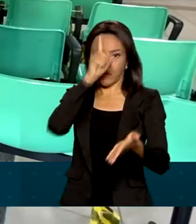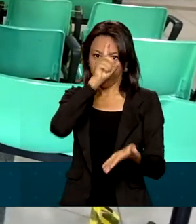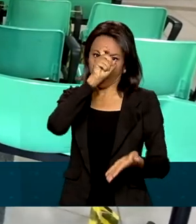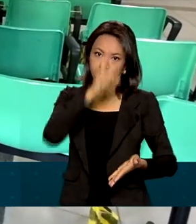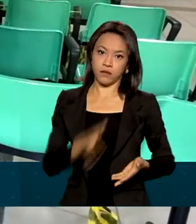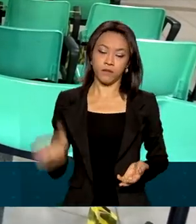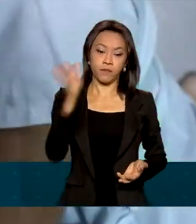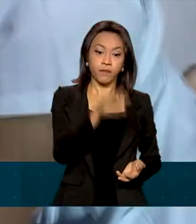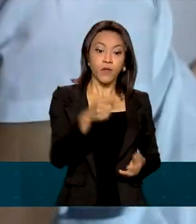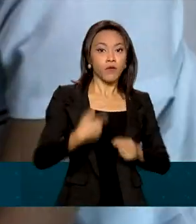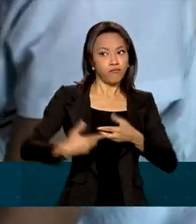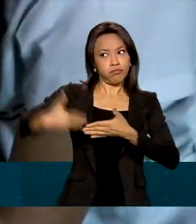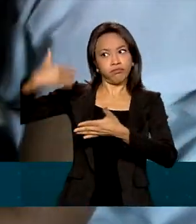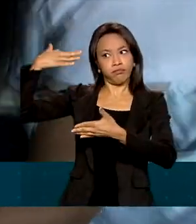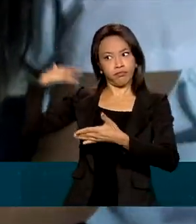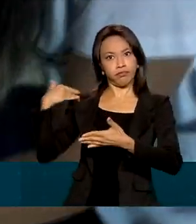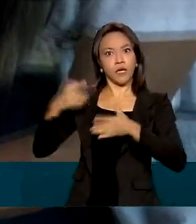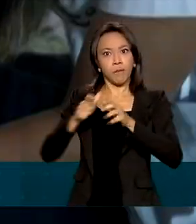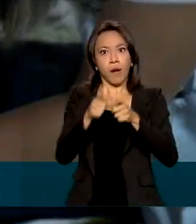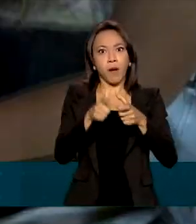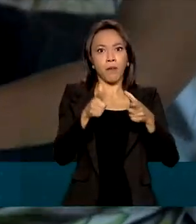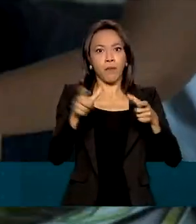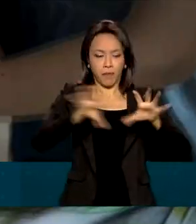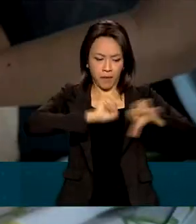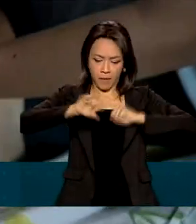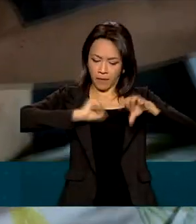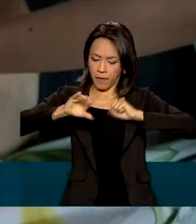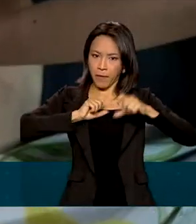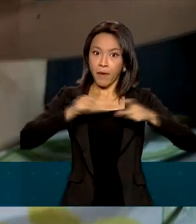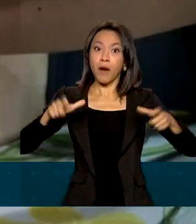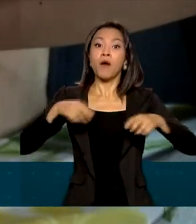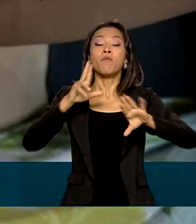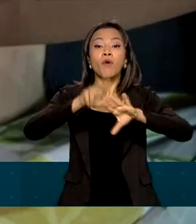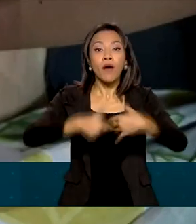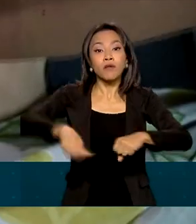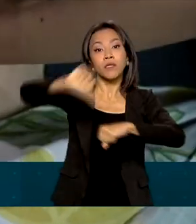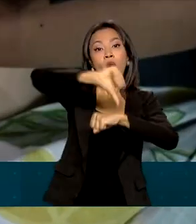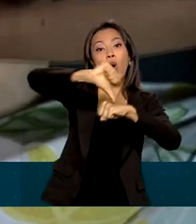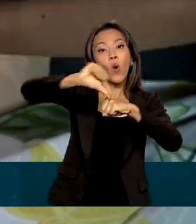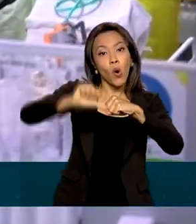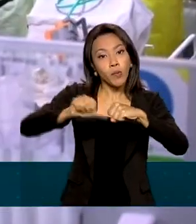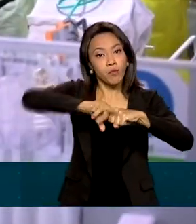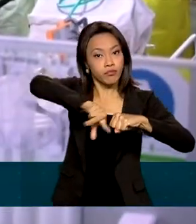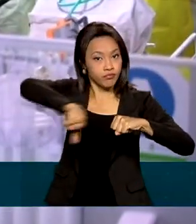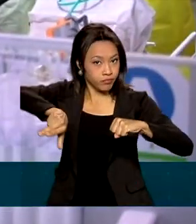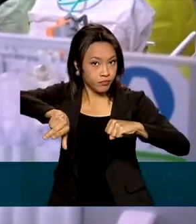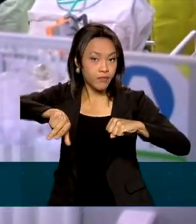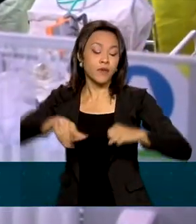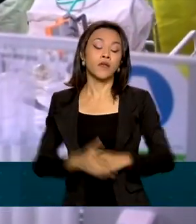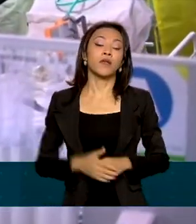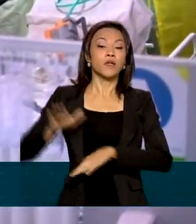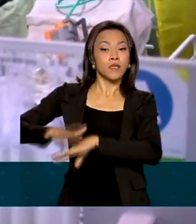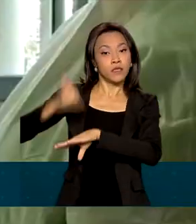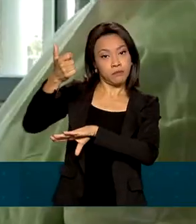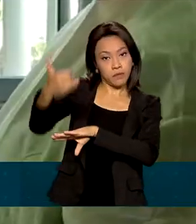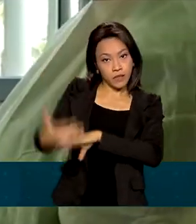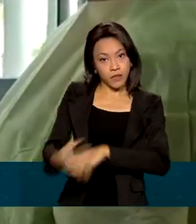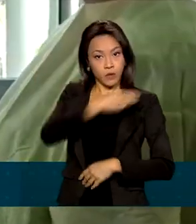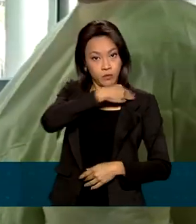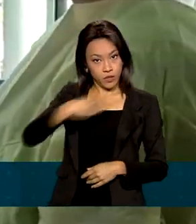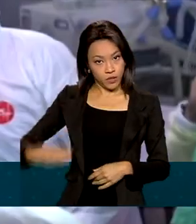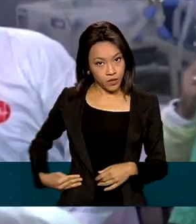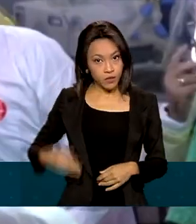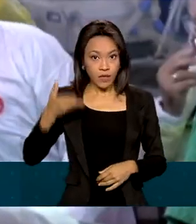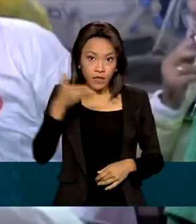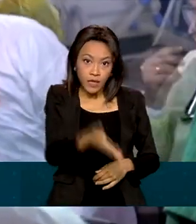tem aumentado o número de casos de covid-19 por causa da variante Ômicron. De acordo com o ministro, a expectativa é que a